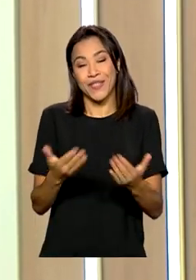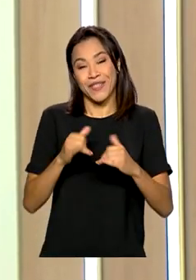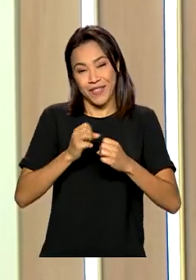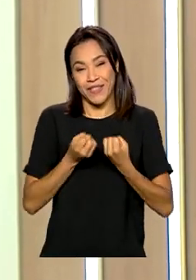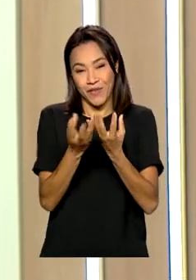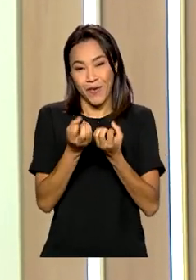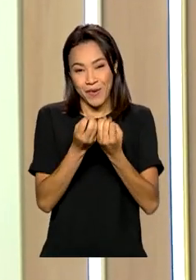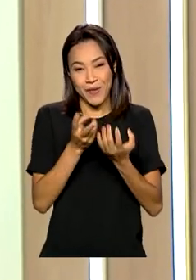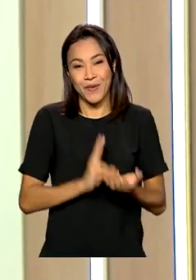conosco e tenha um ótimo dia.